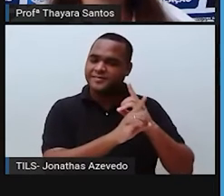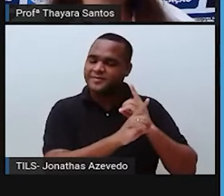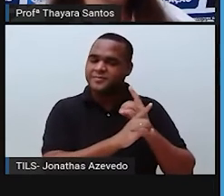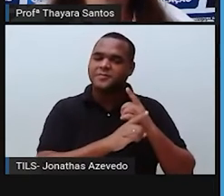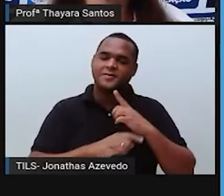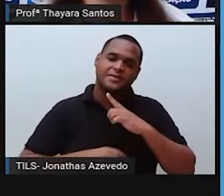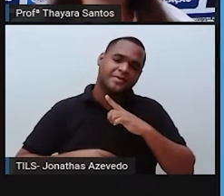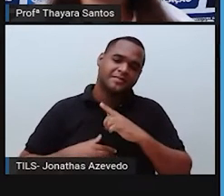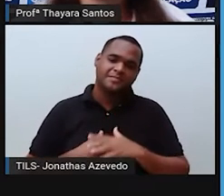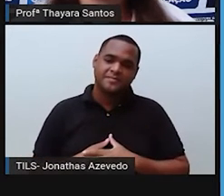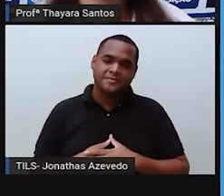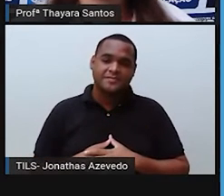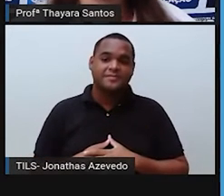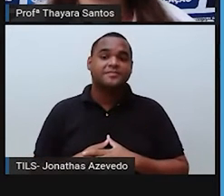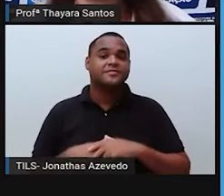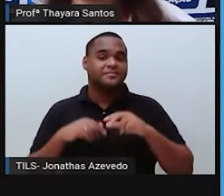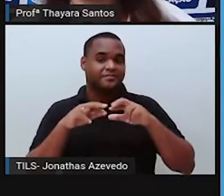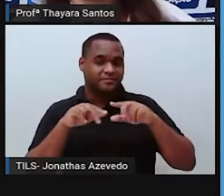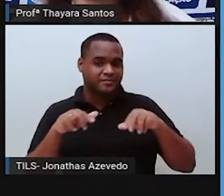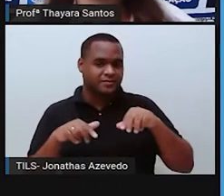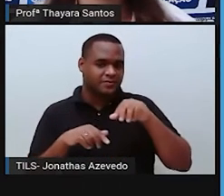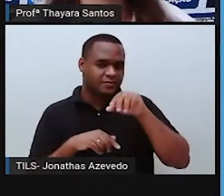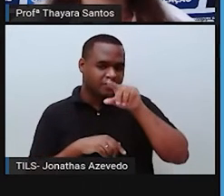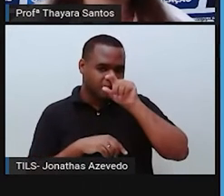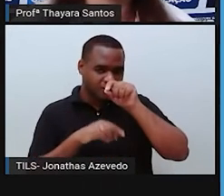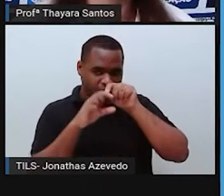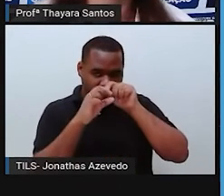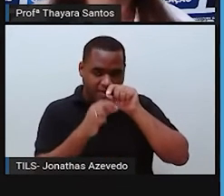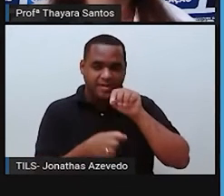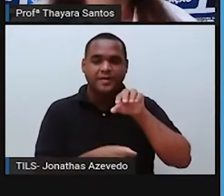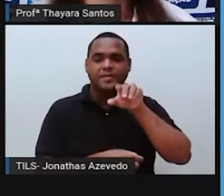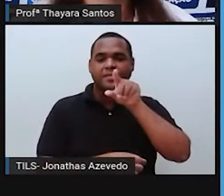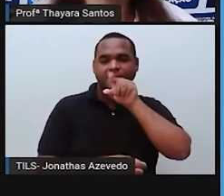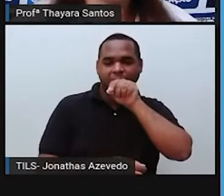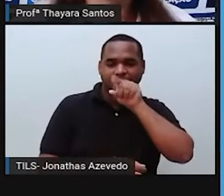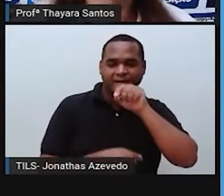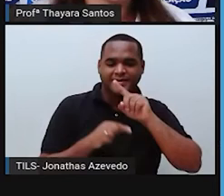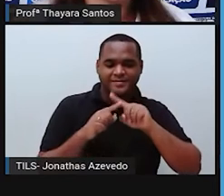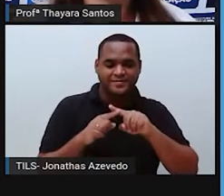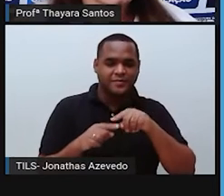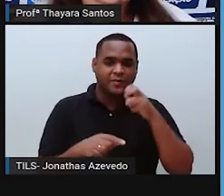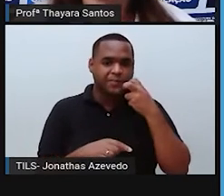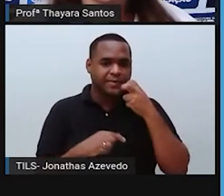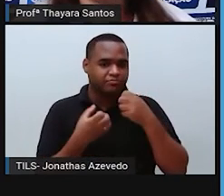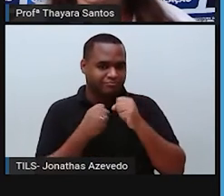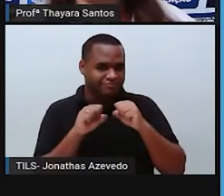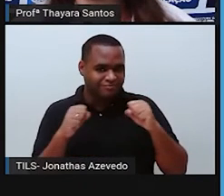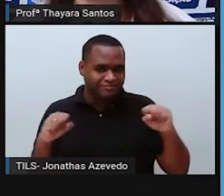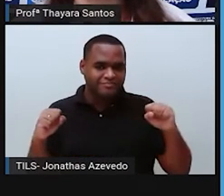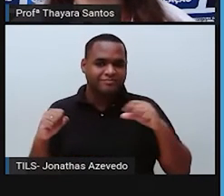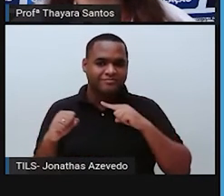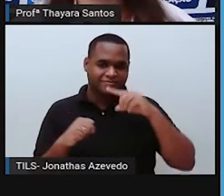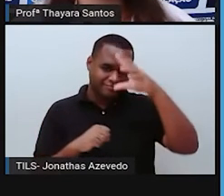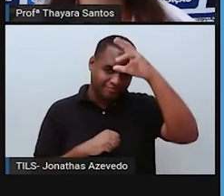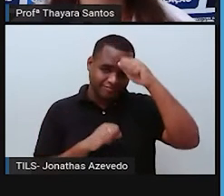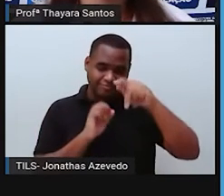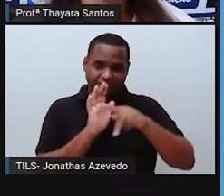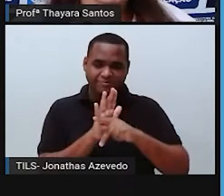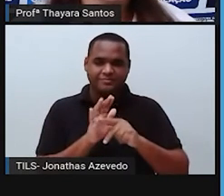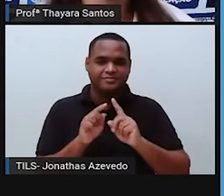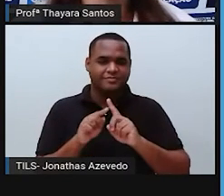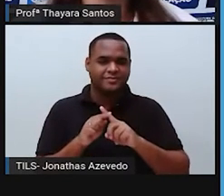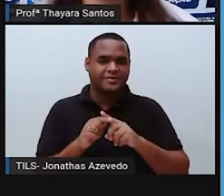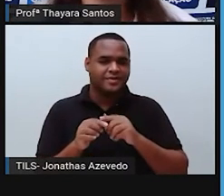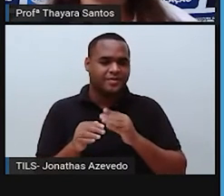E, além desses peixes, a gente tem uma diversidade de tucanos, papagaios, o pirarucu, que é um peixe característico da Amazônia, o boto